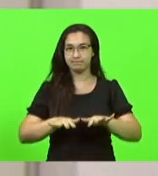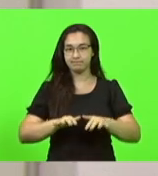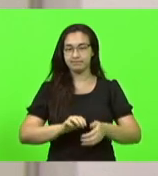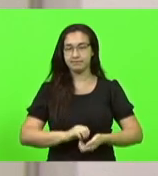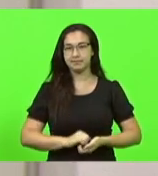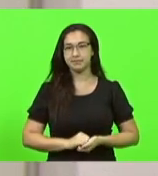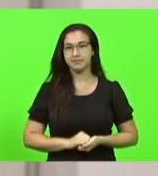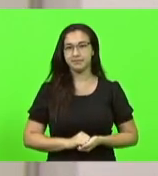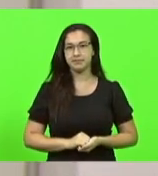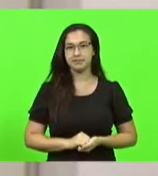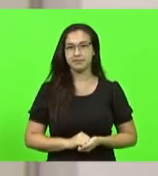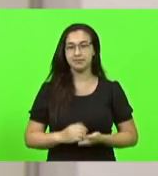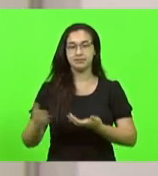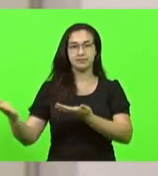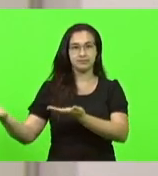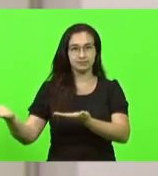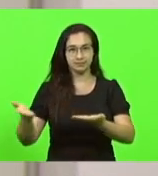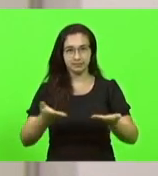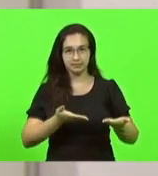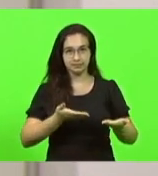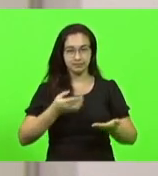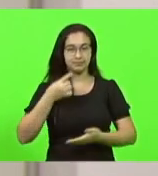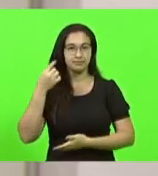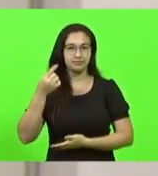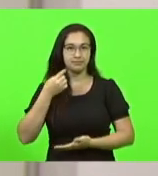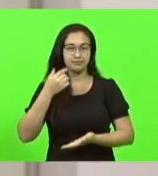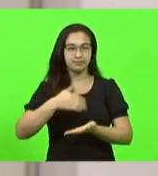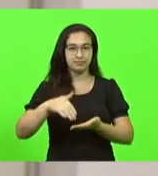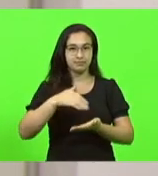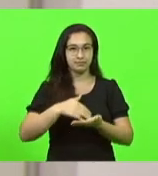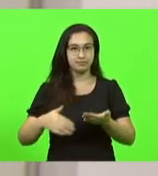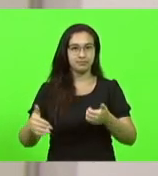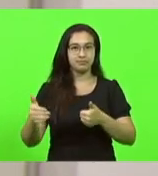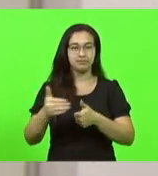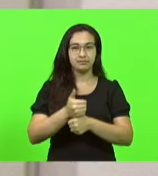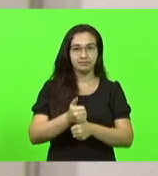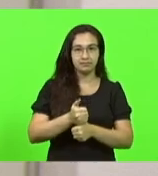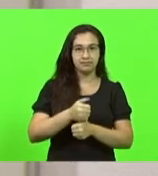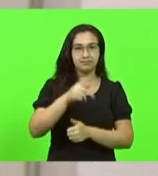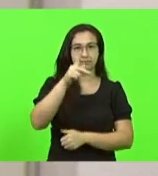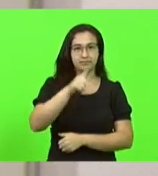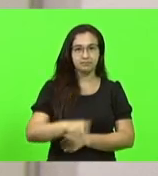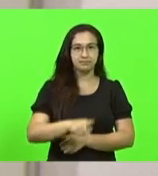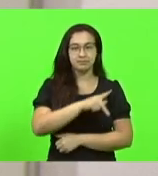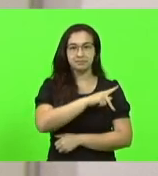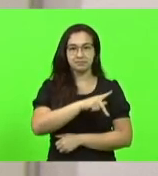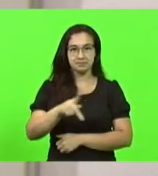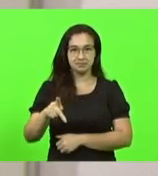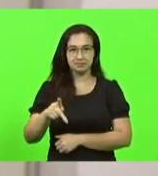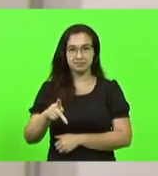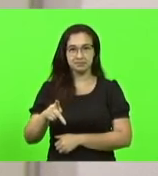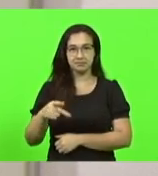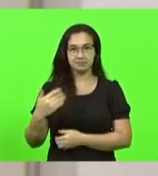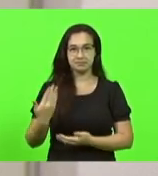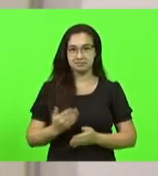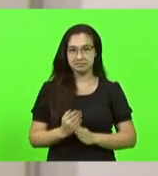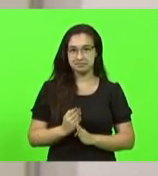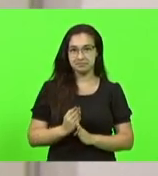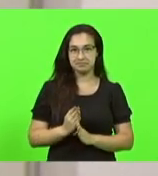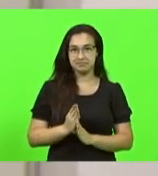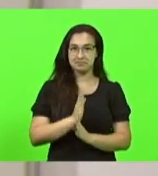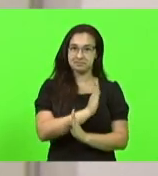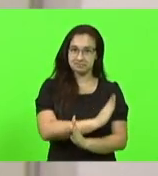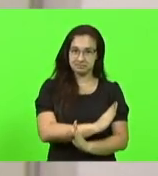sessão. Convido o senhor secretário ad hoc, padre Pedro Baldiceira, aqui do meu lado, para proceder à